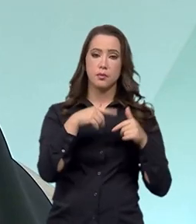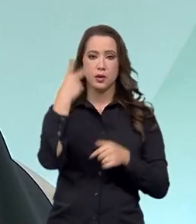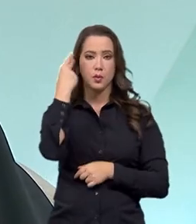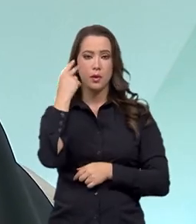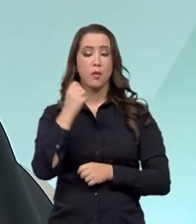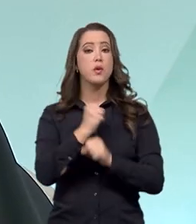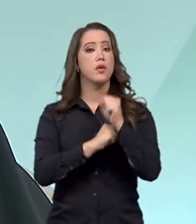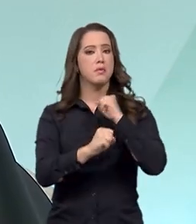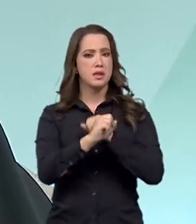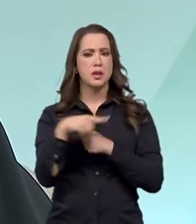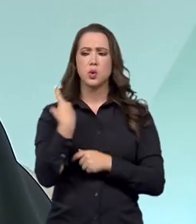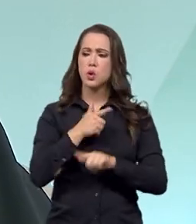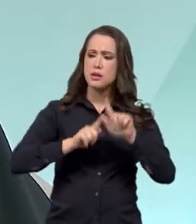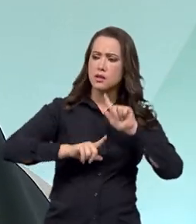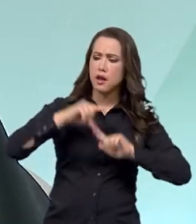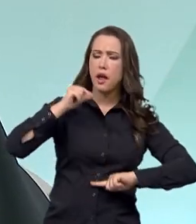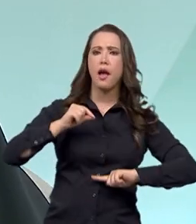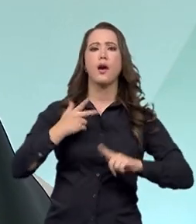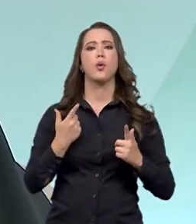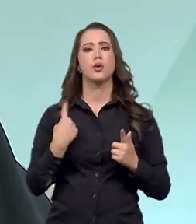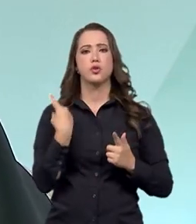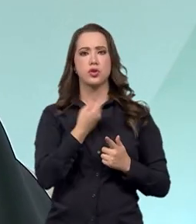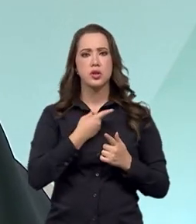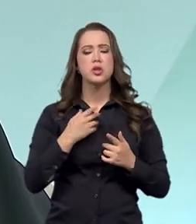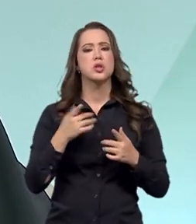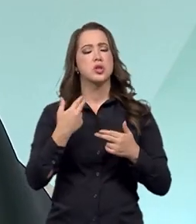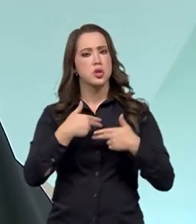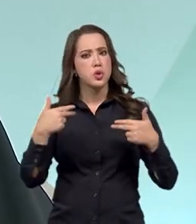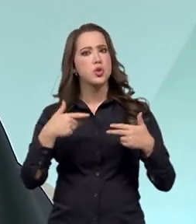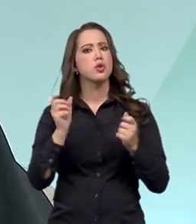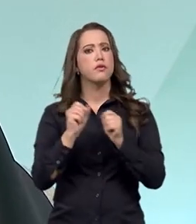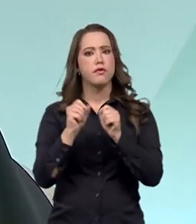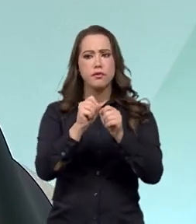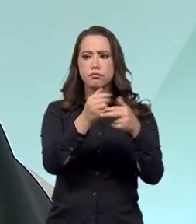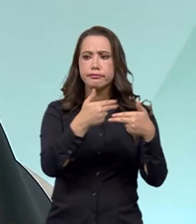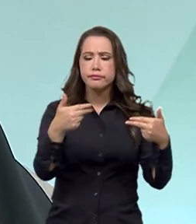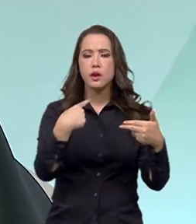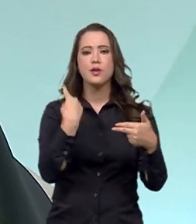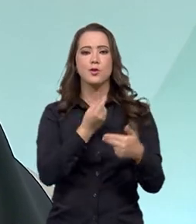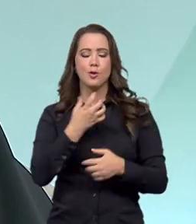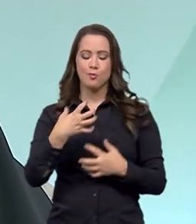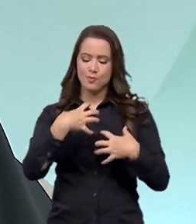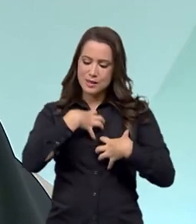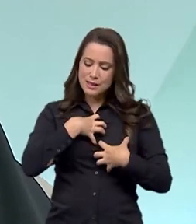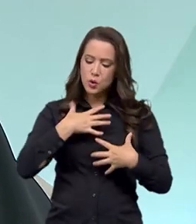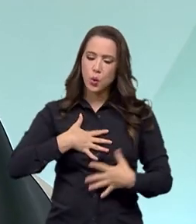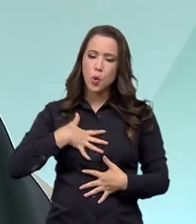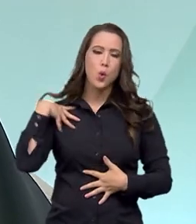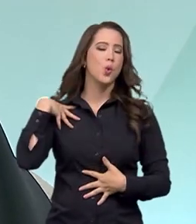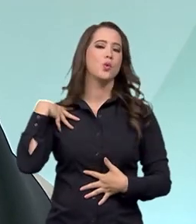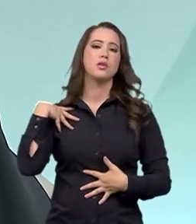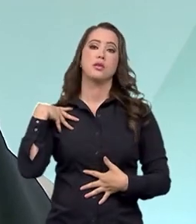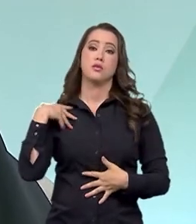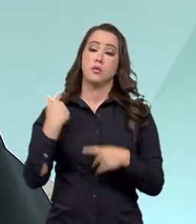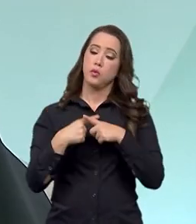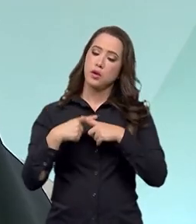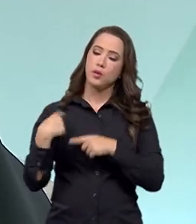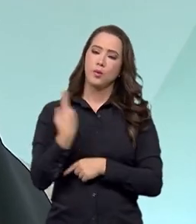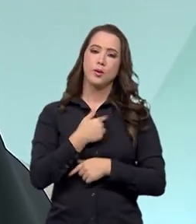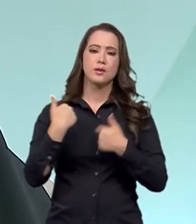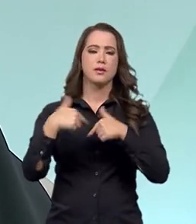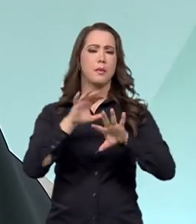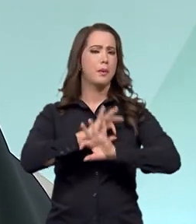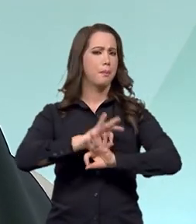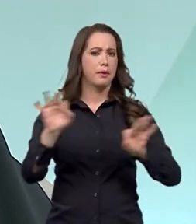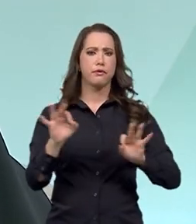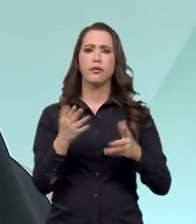recordes de produtividade, isso nos deixa muito orgulhosos de estarmos cumprindo a nossa missão com louvor. Nós temos um